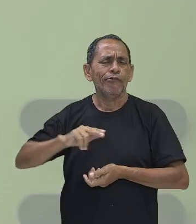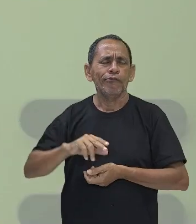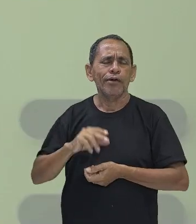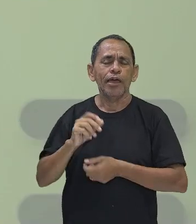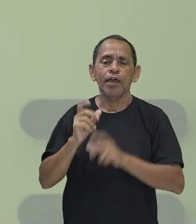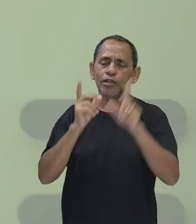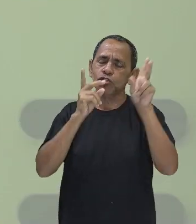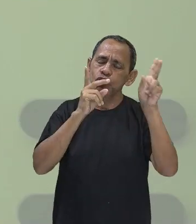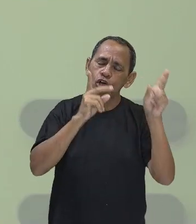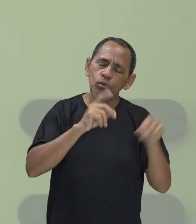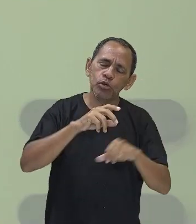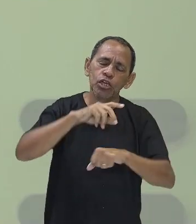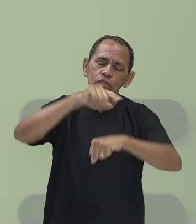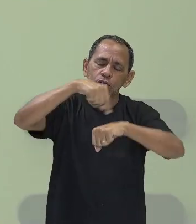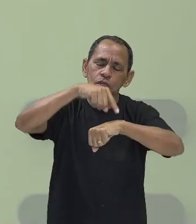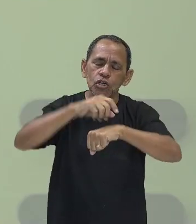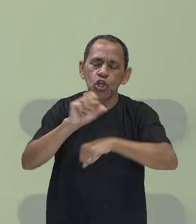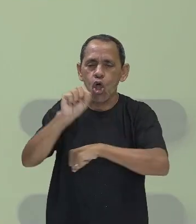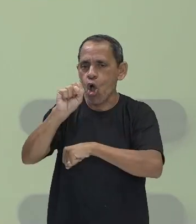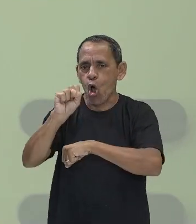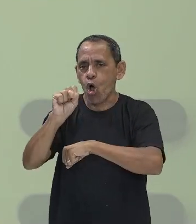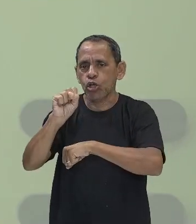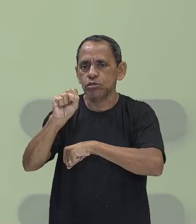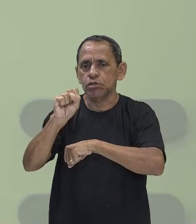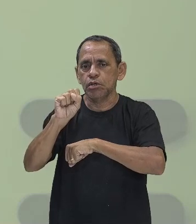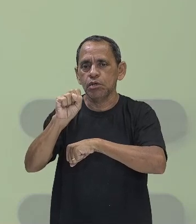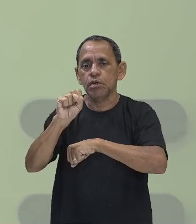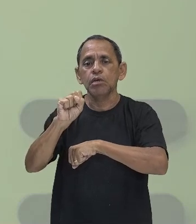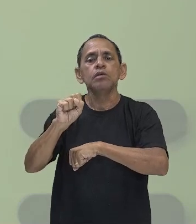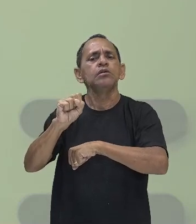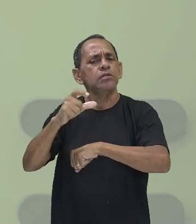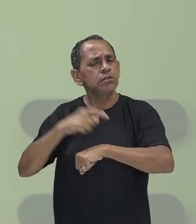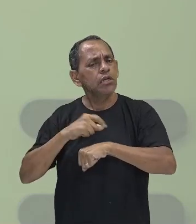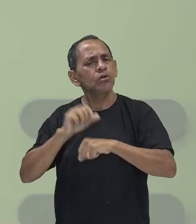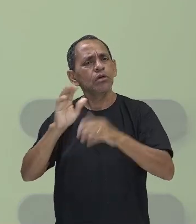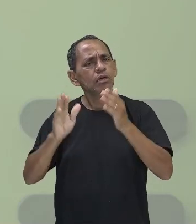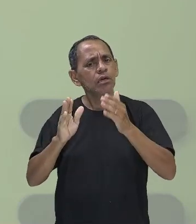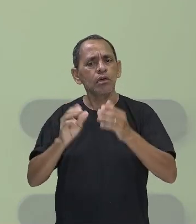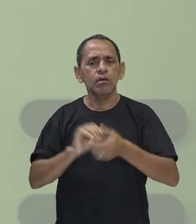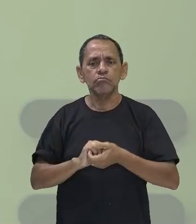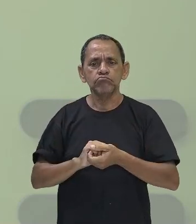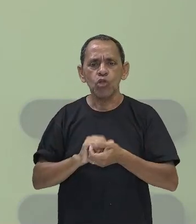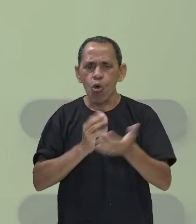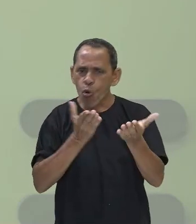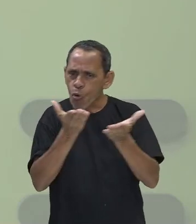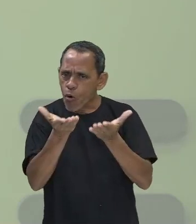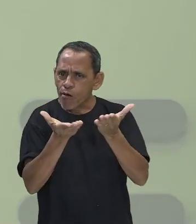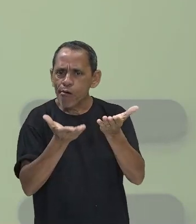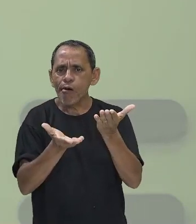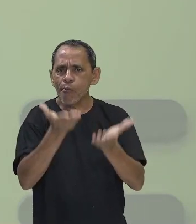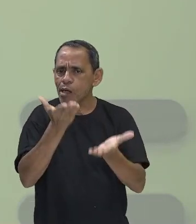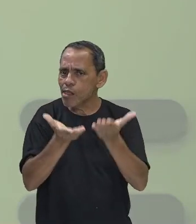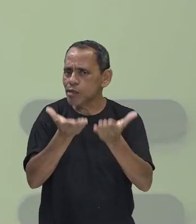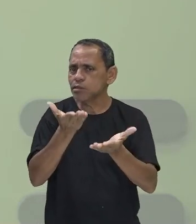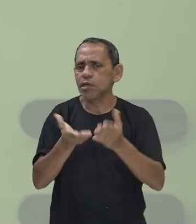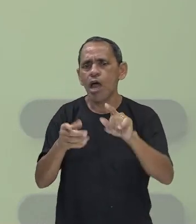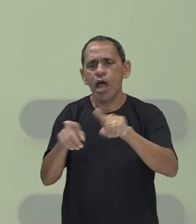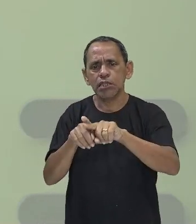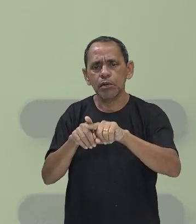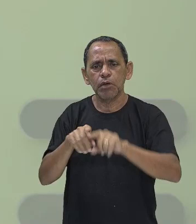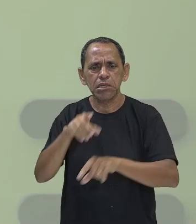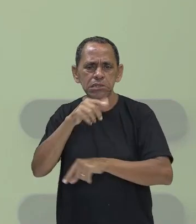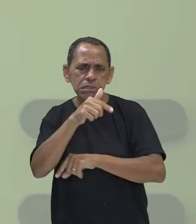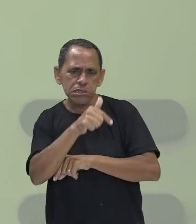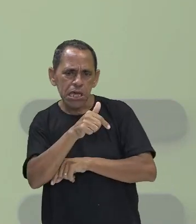dia. É você manter uma estabilidade dentro do seu descanso. Tem gente que consegue descansar com sete horas, tem gente que